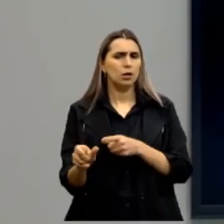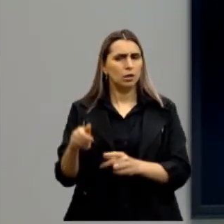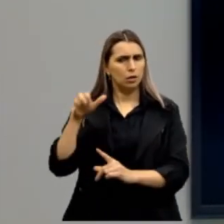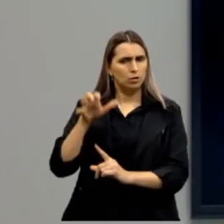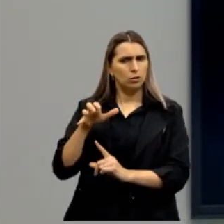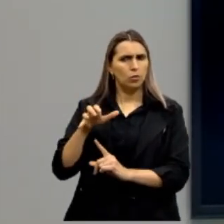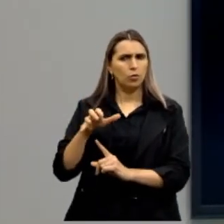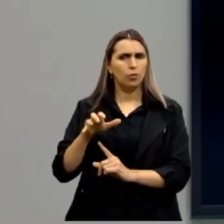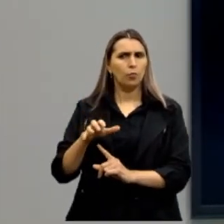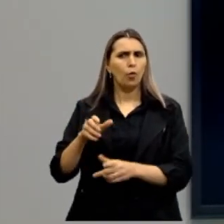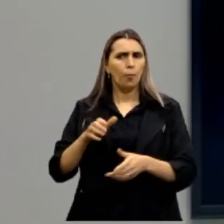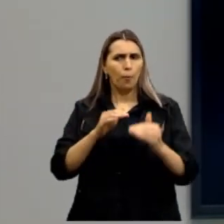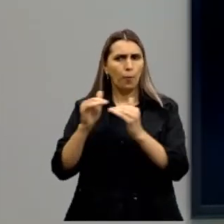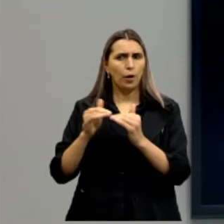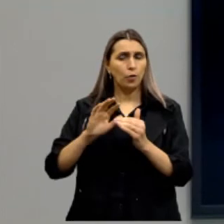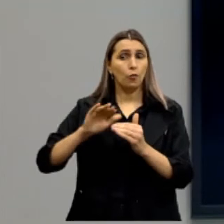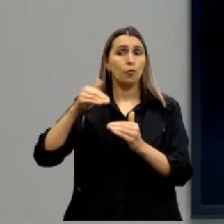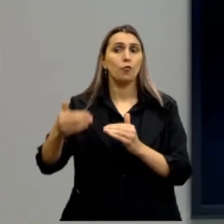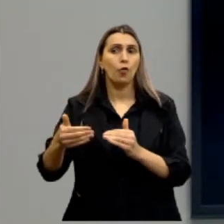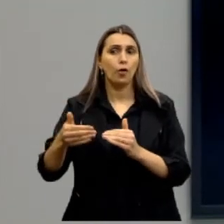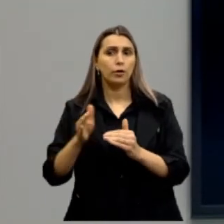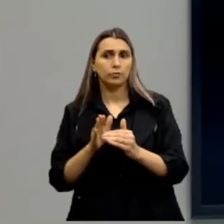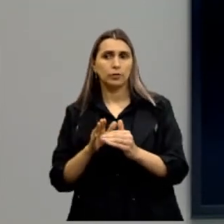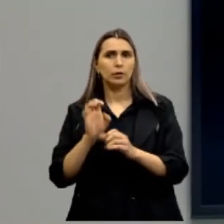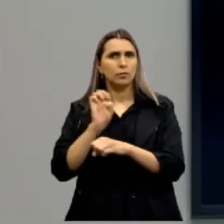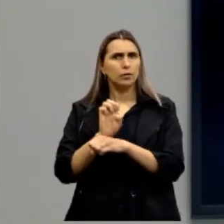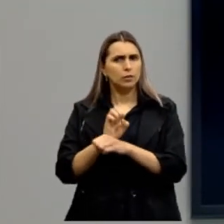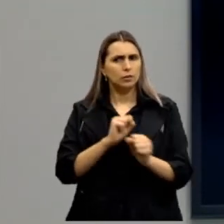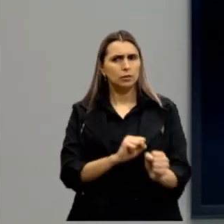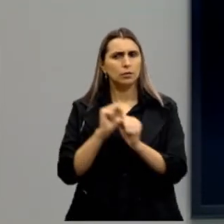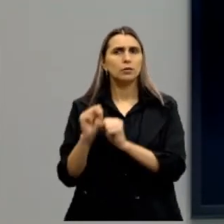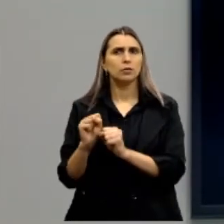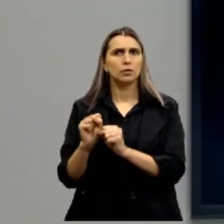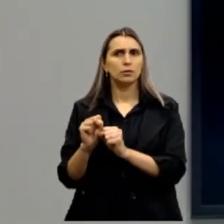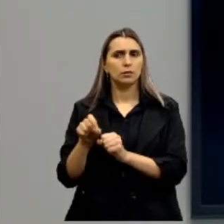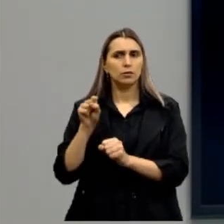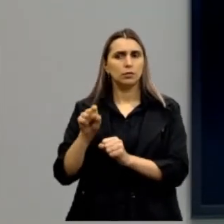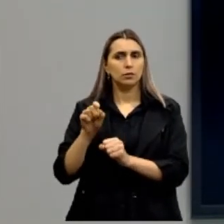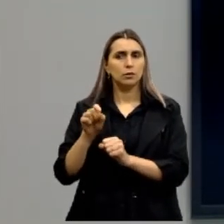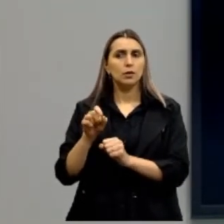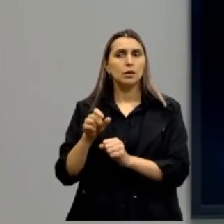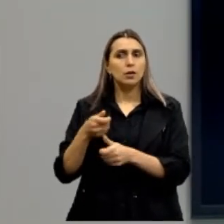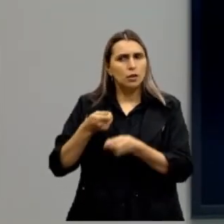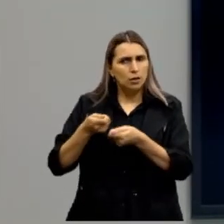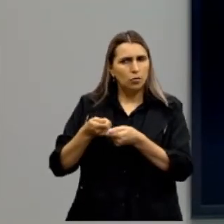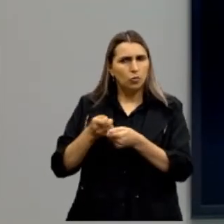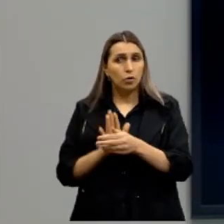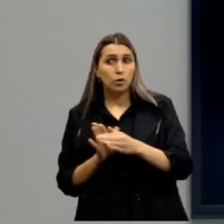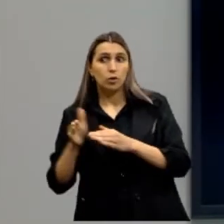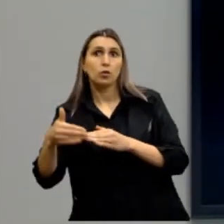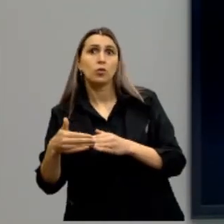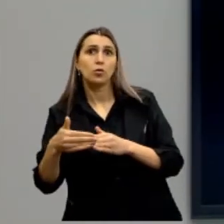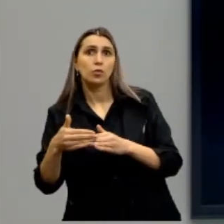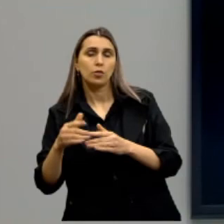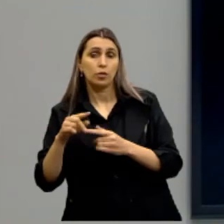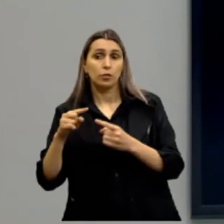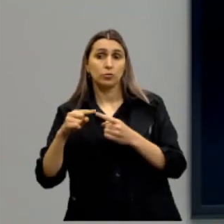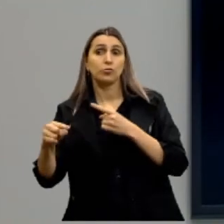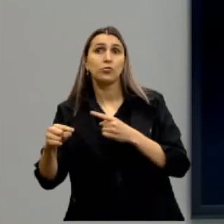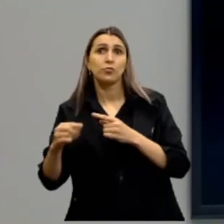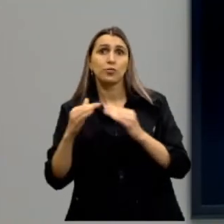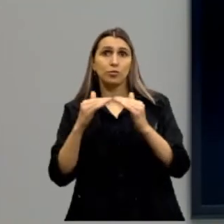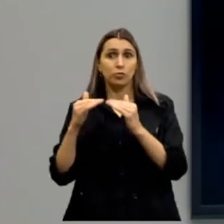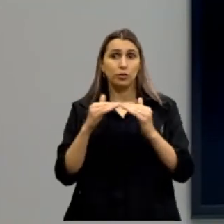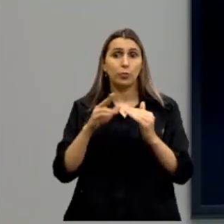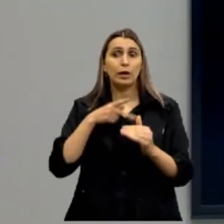padrões e aquele que está fora você tem um poder. O Estado tem um poder sobre aqueles que desviam, ou seja, saem daquilo